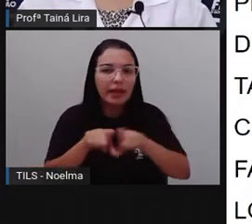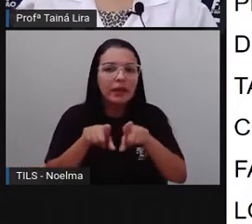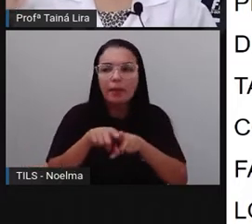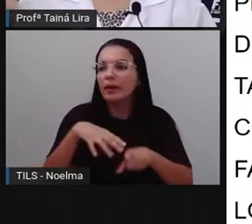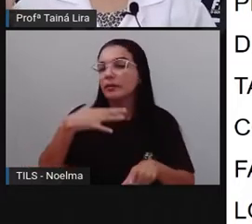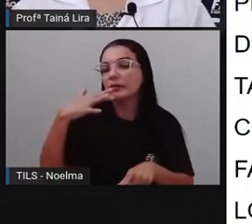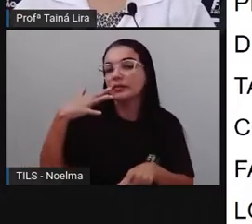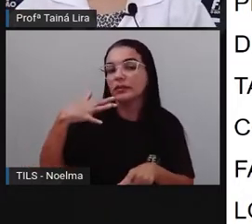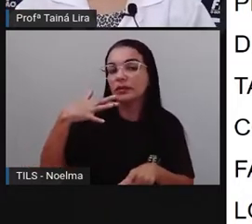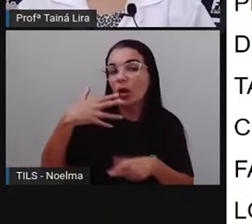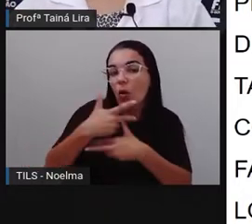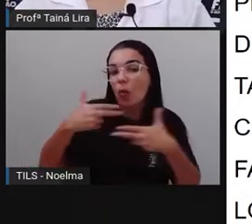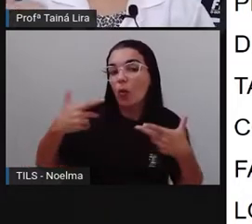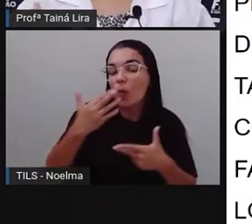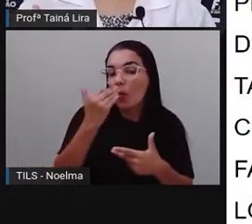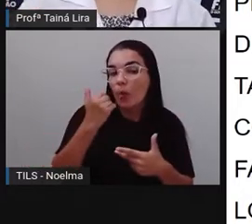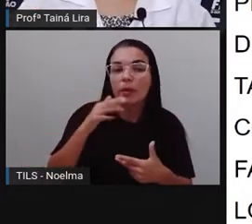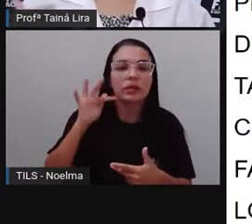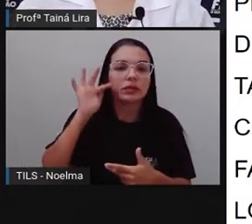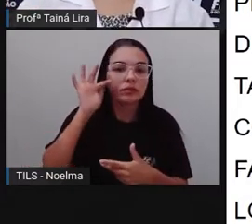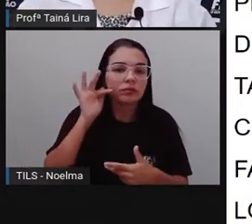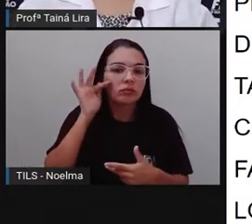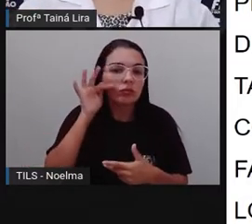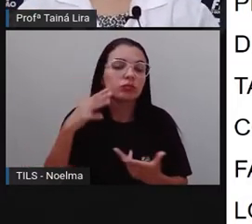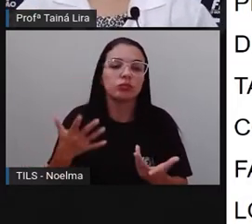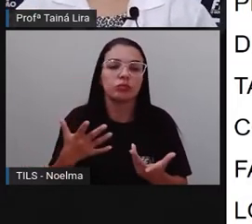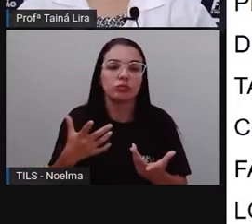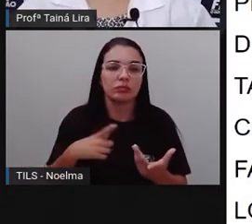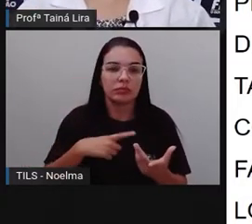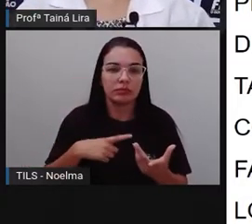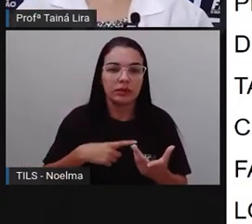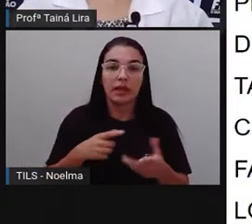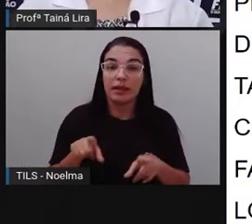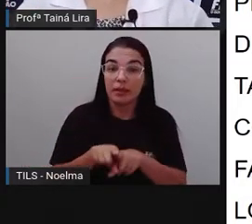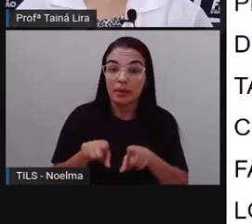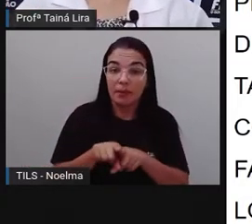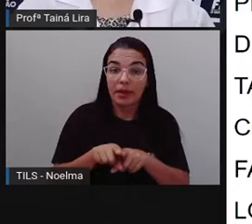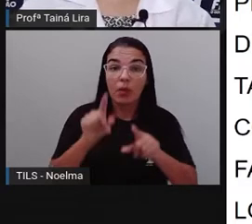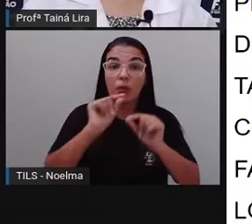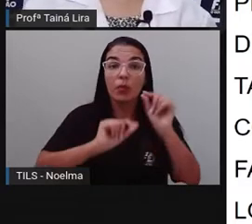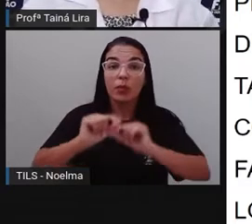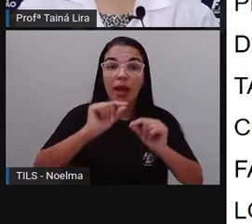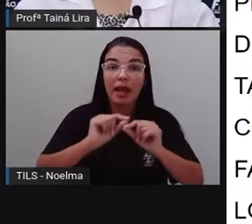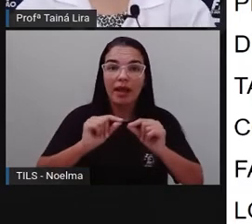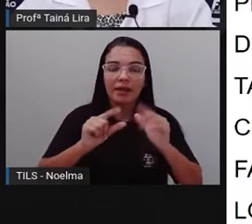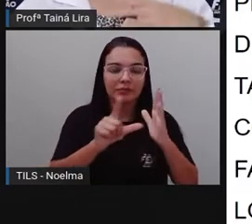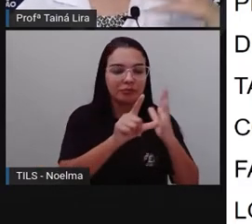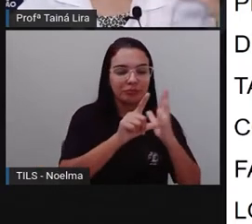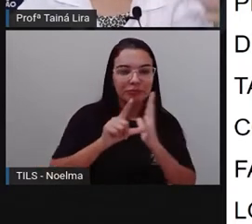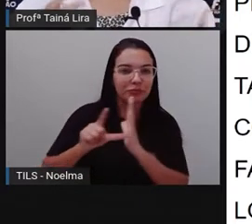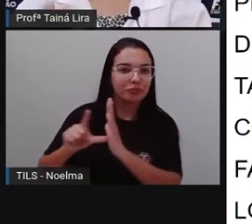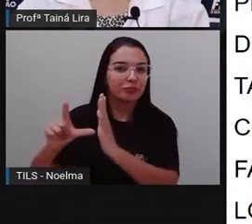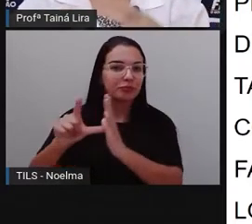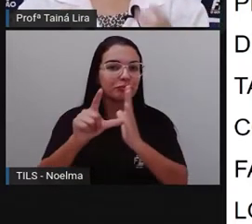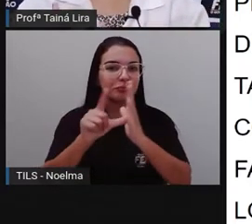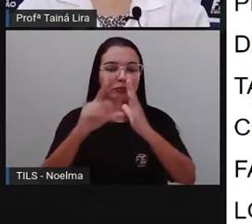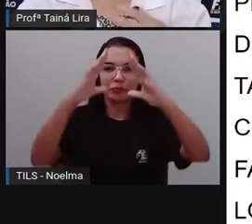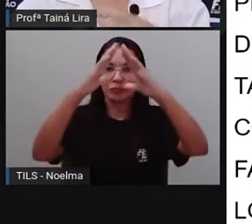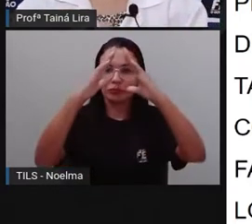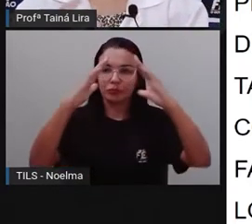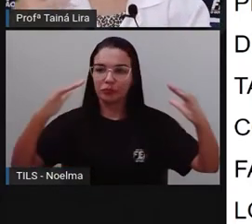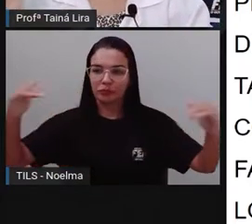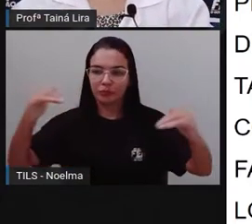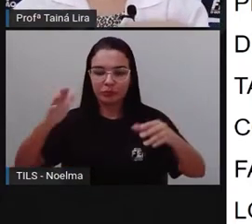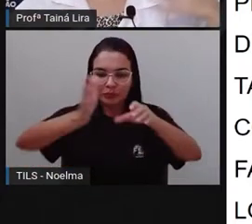existem aqueles povos, né, que tem comércio nas praias, que são os quiosques. E eles vão vender ali os produtos,